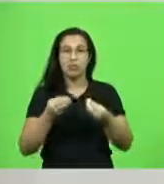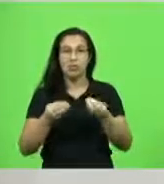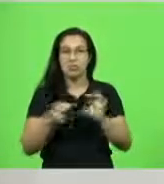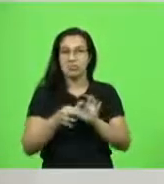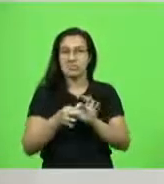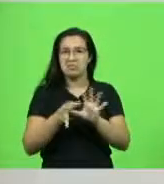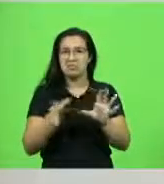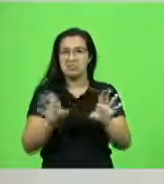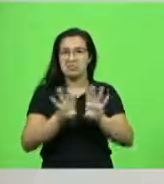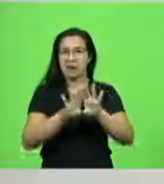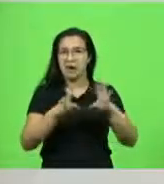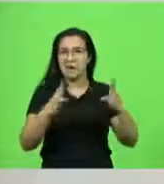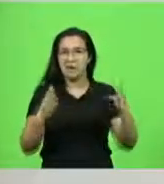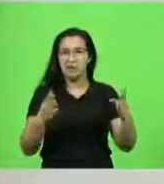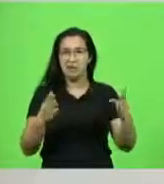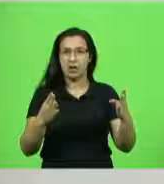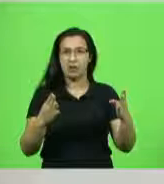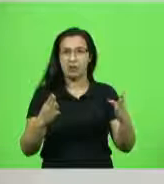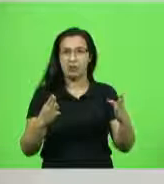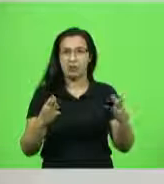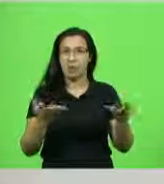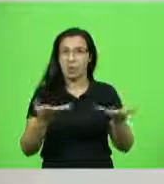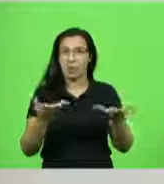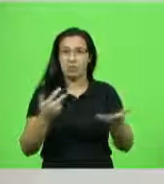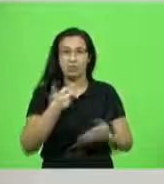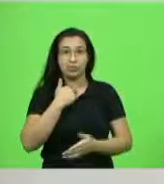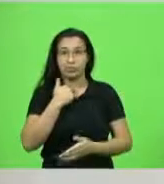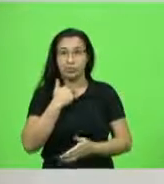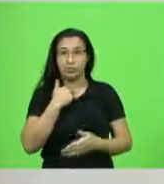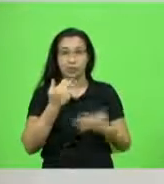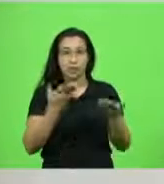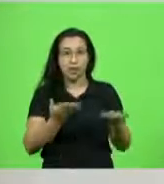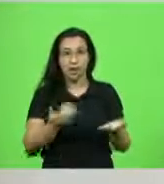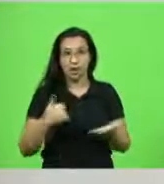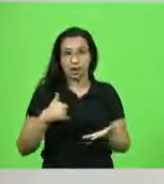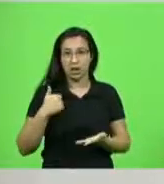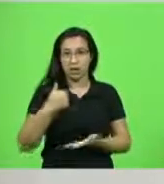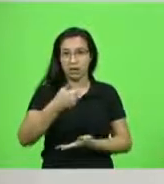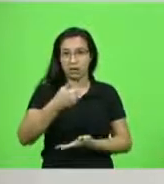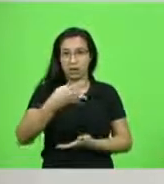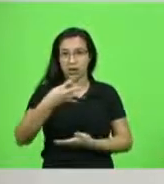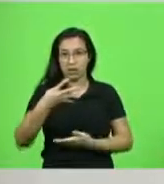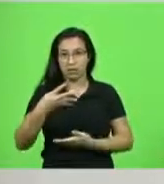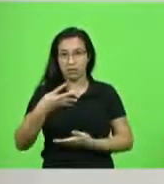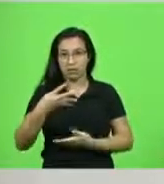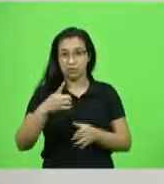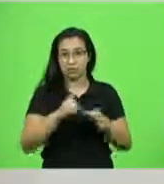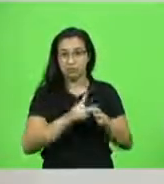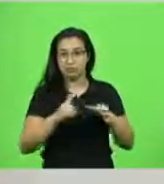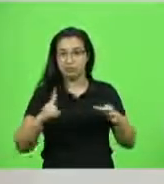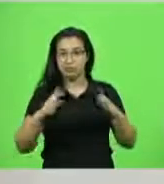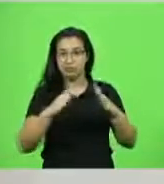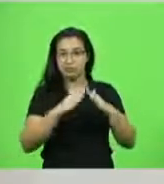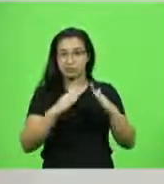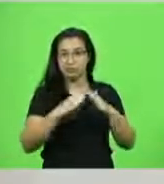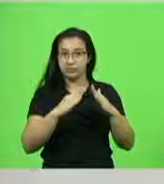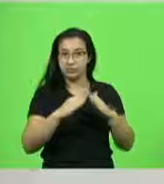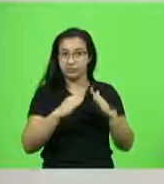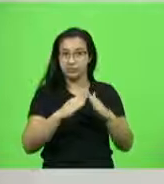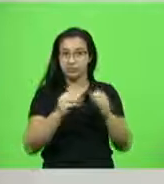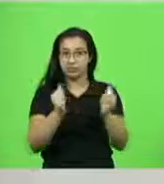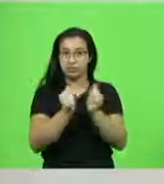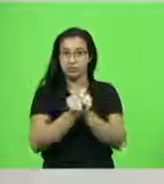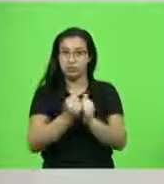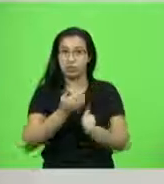lá fora, hoje já não pode mais. Hoje, uma menina de 14 anos sai da sua casa, vai com a sua amiga,